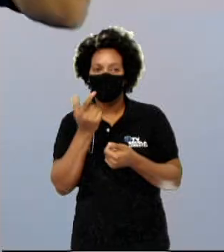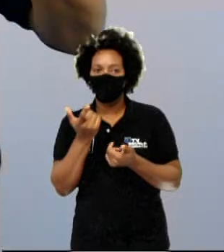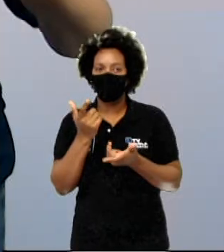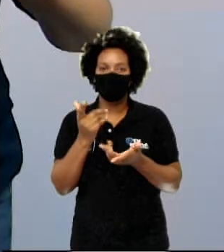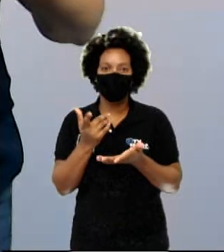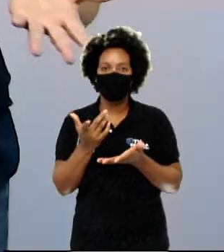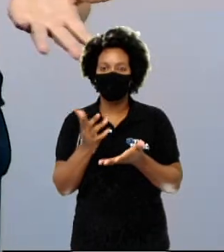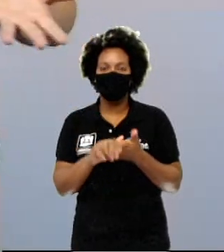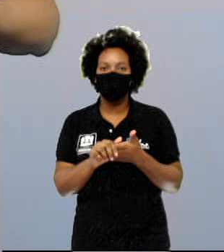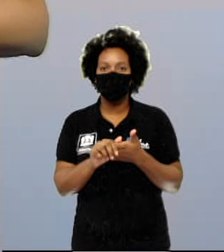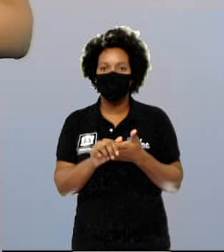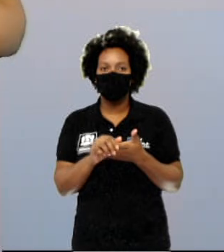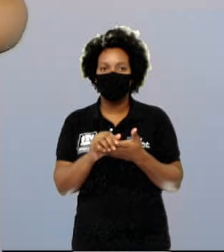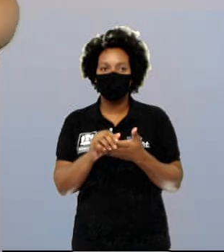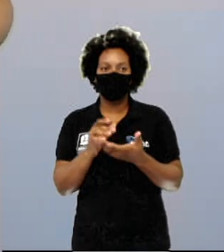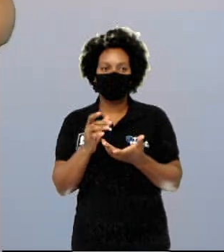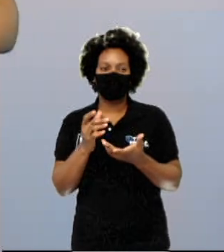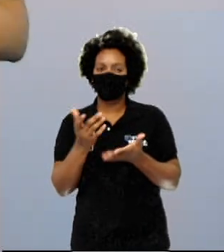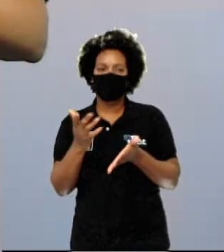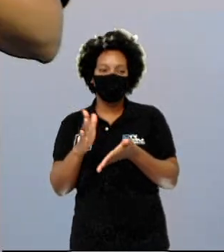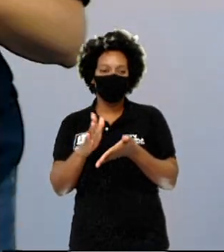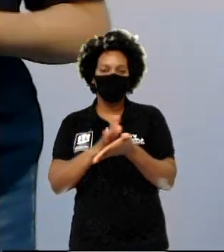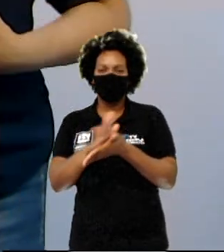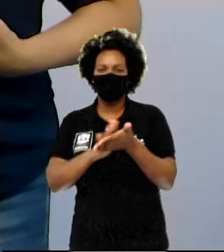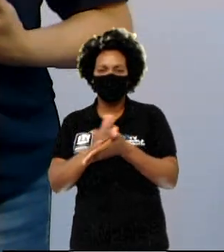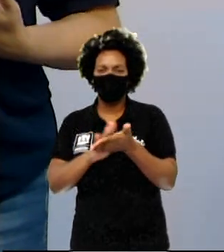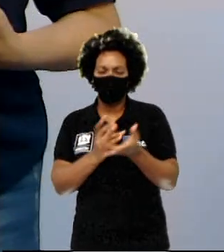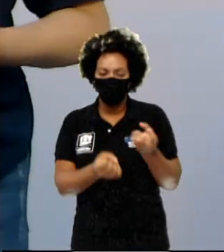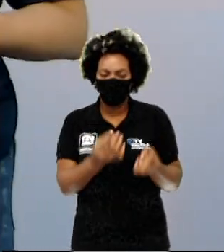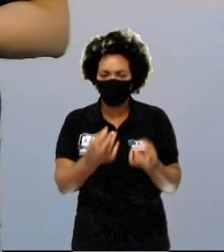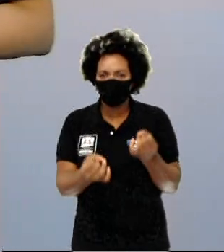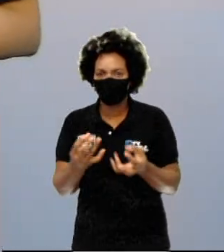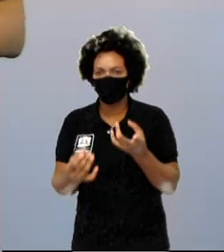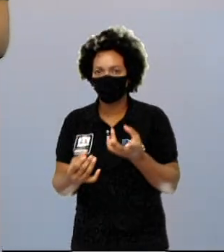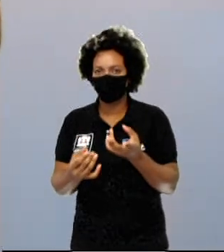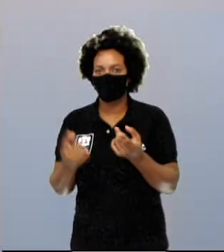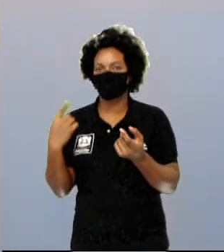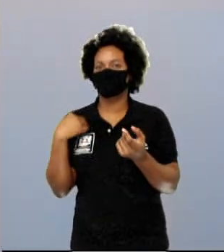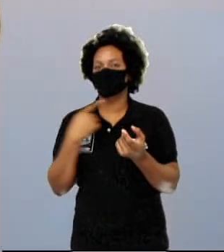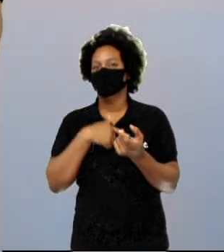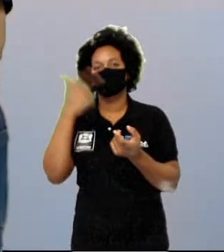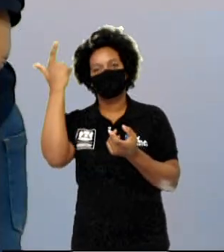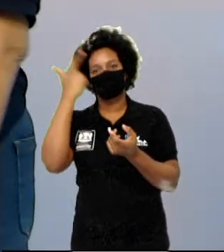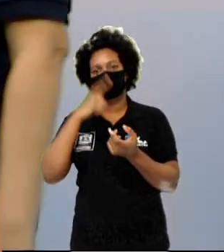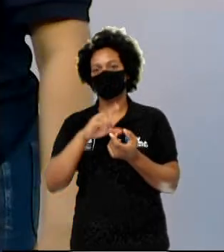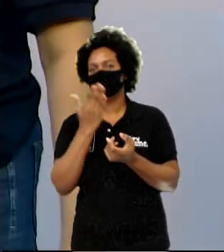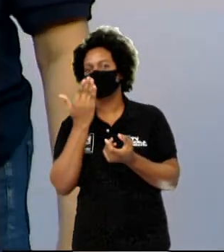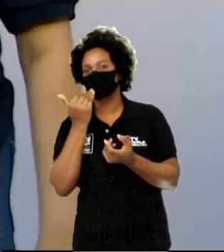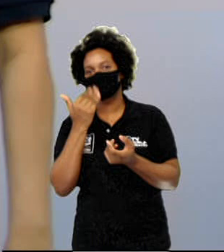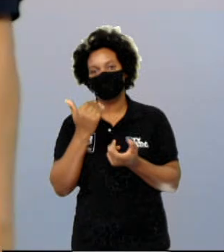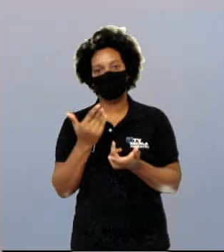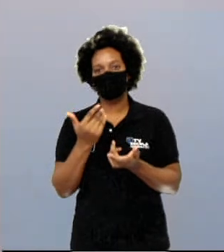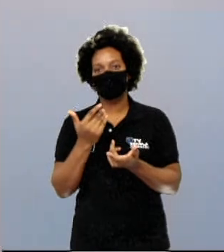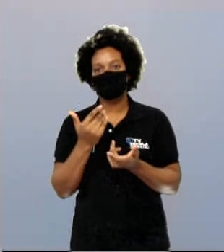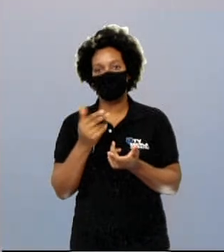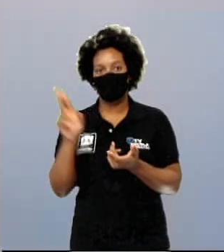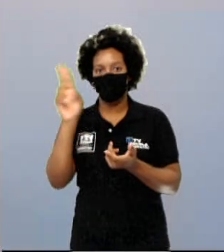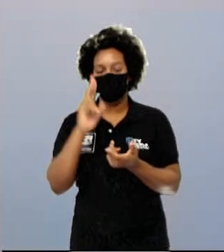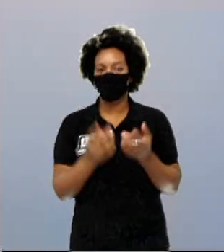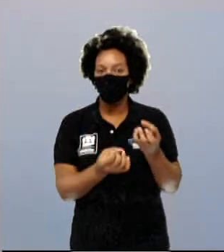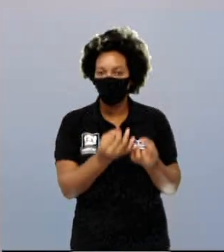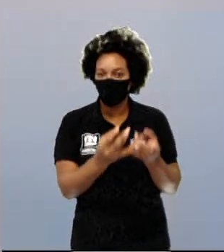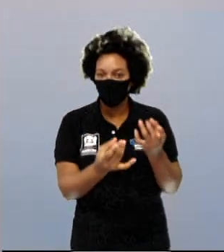um inhame cru? É impossível. O nosso estômago não aceita. Então, o uso do fogo foi